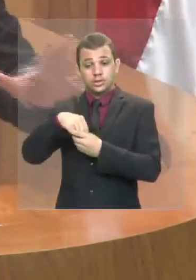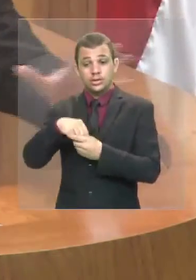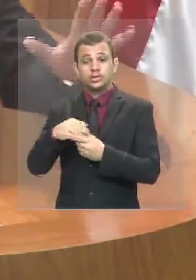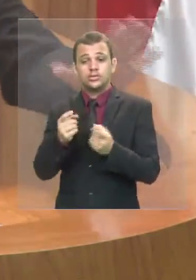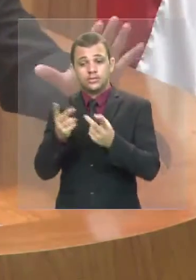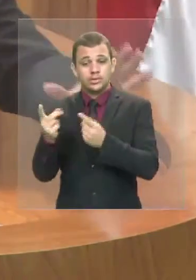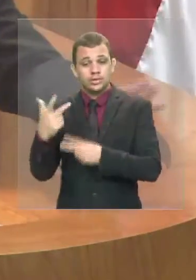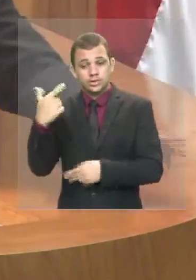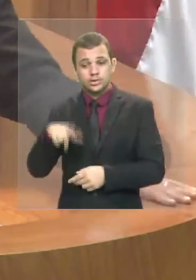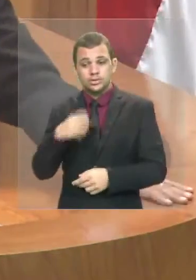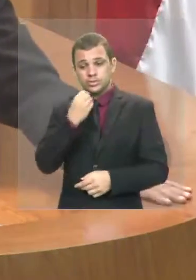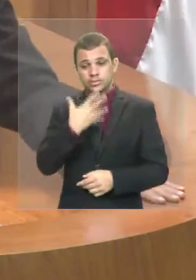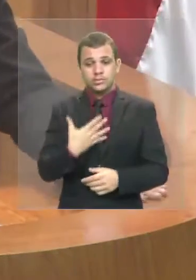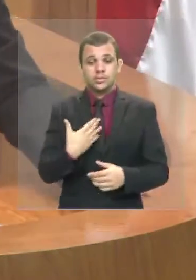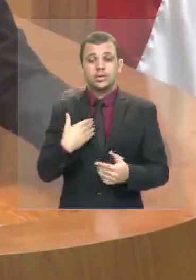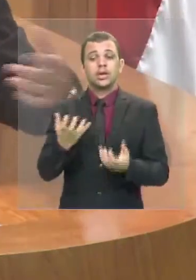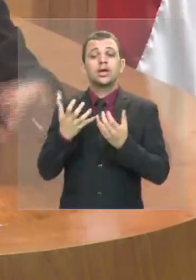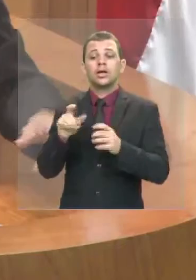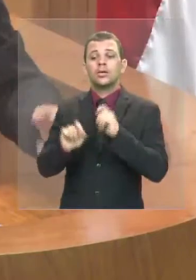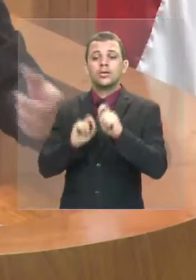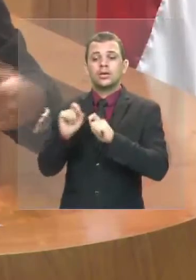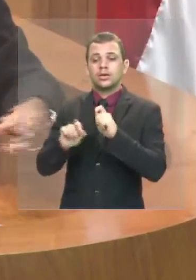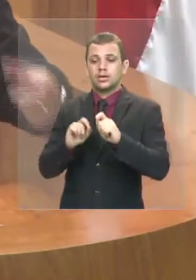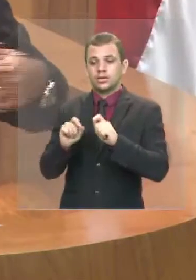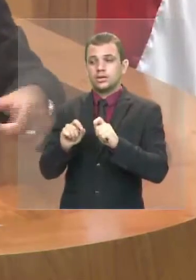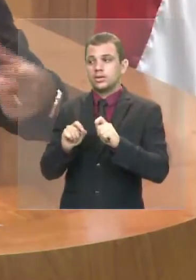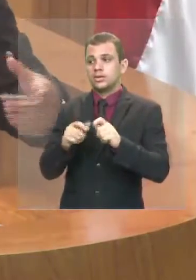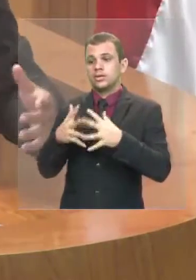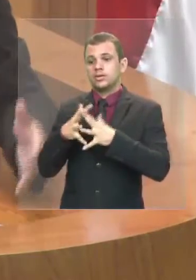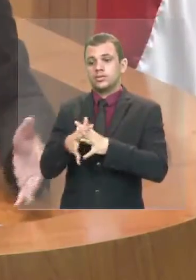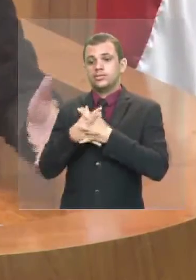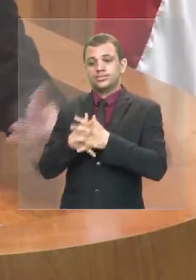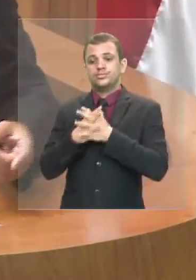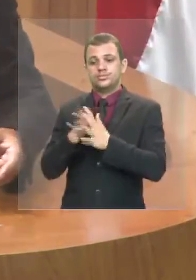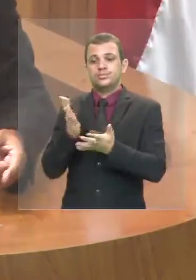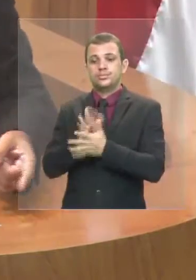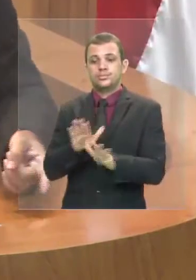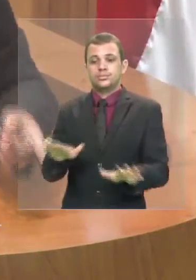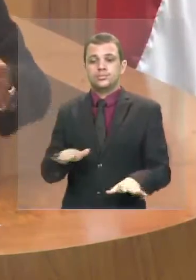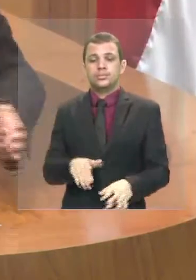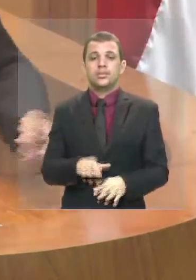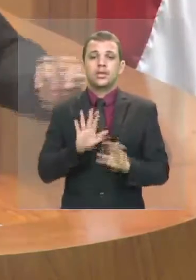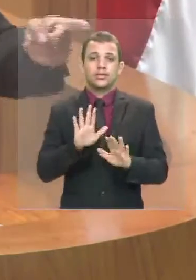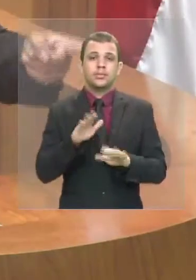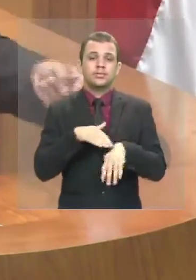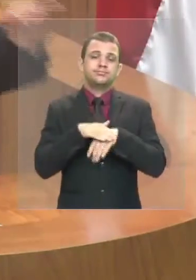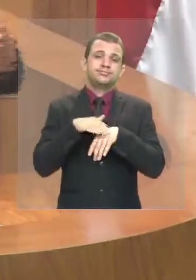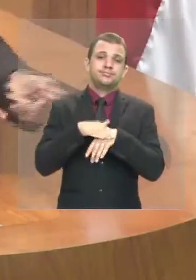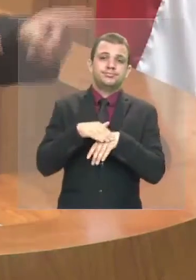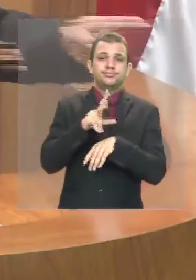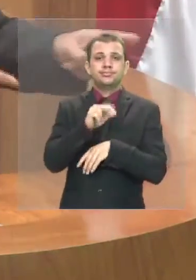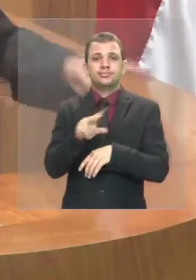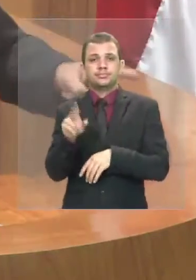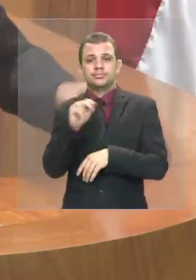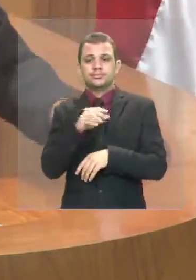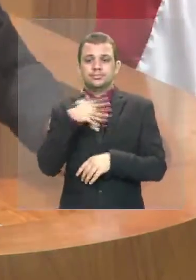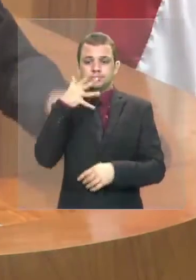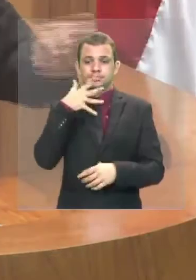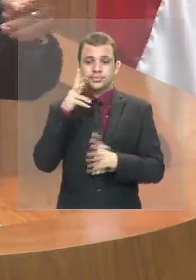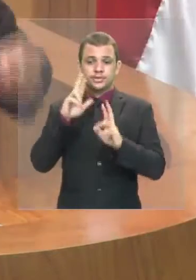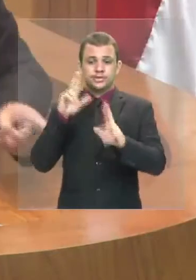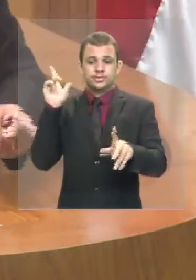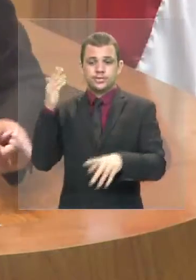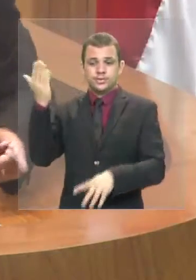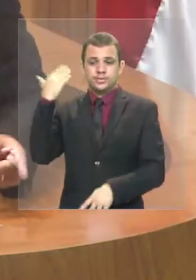acabar a confusão. Agora vim com essa conversinha, com esse mimimi e um discurso totalmente diferente do que foi ontem,